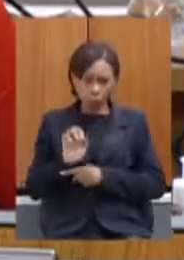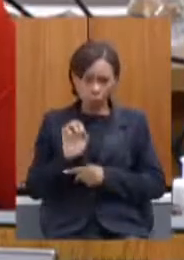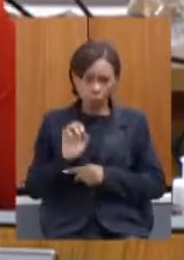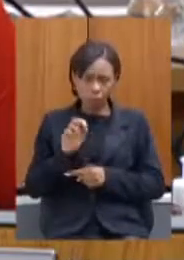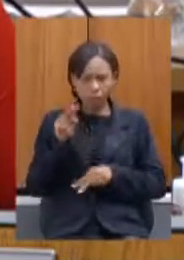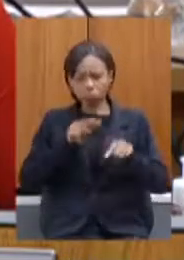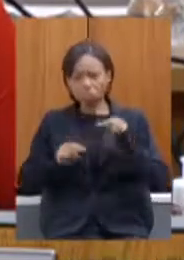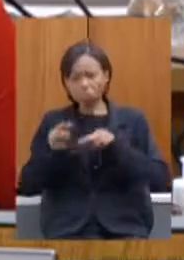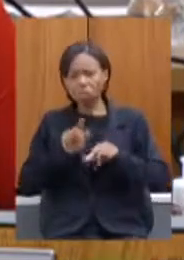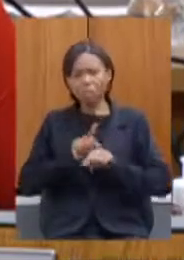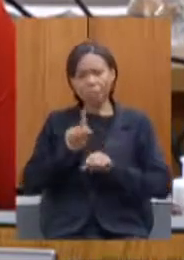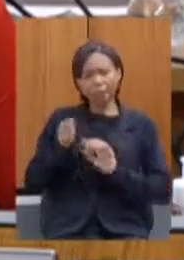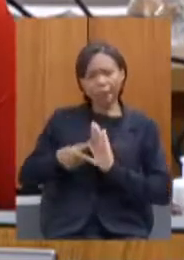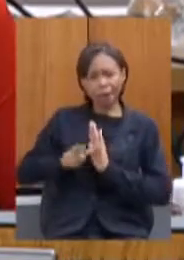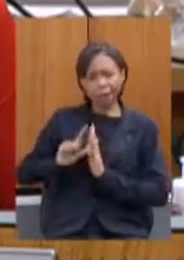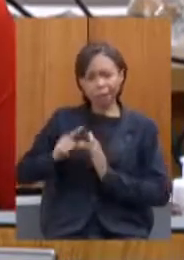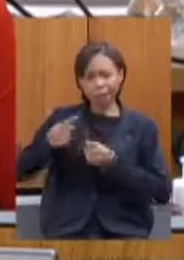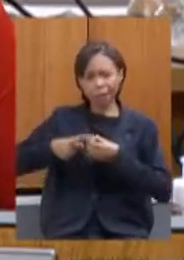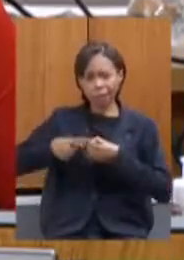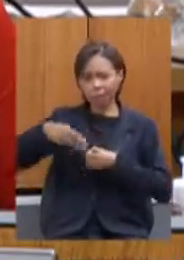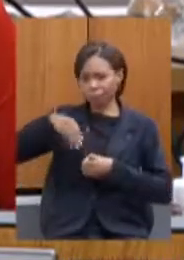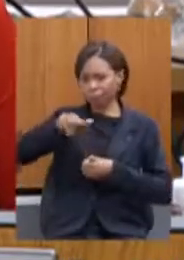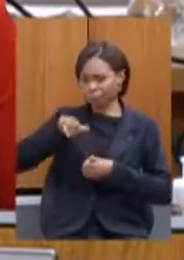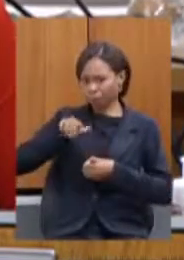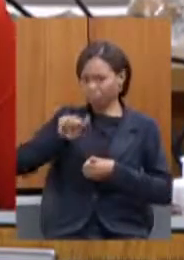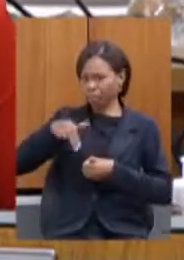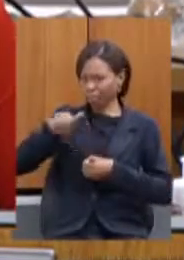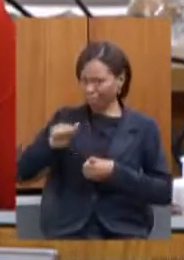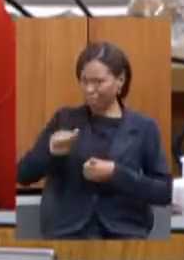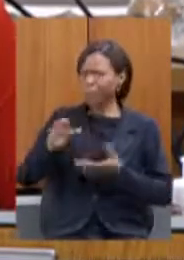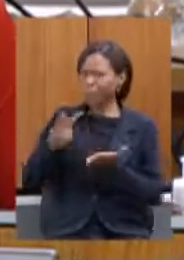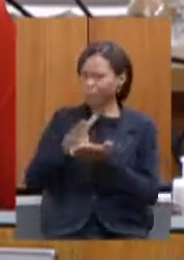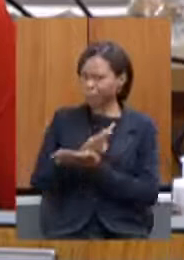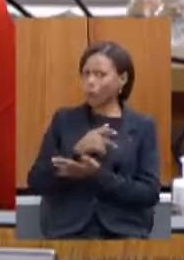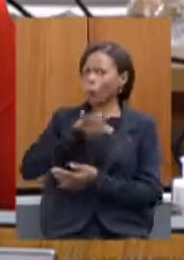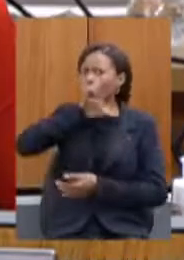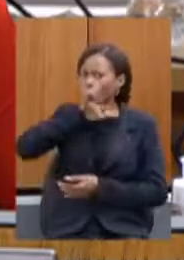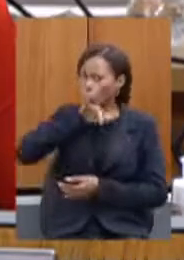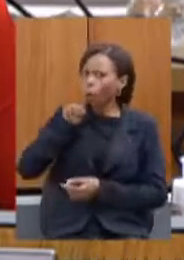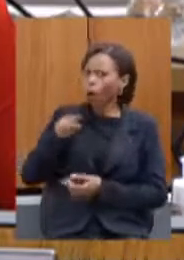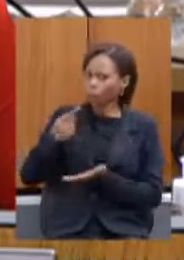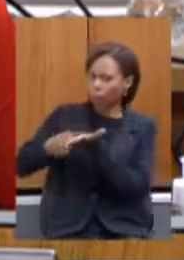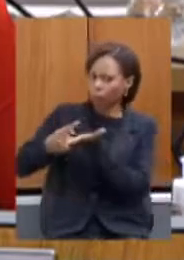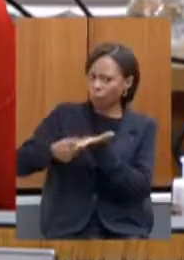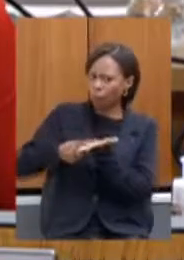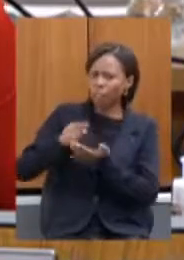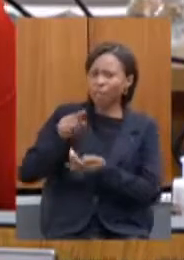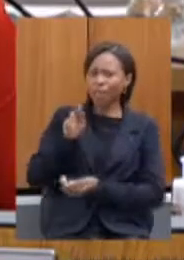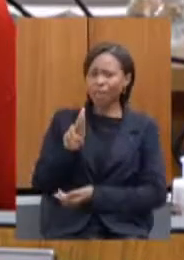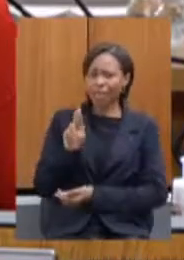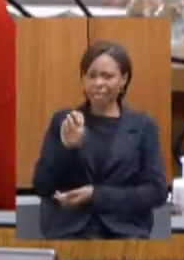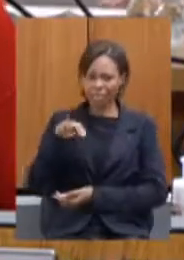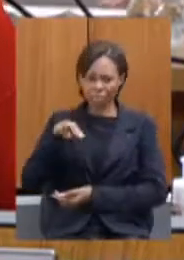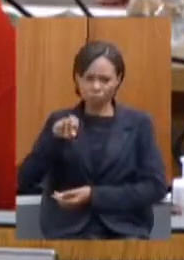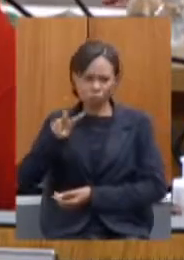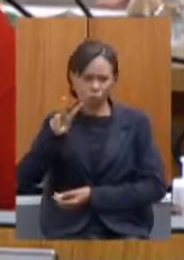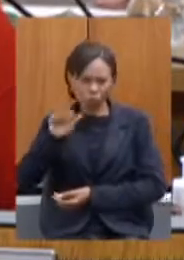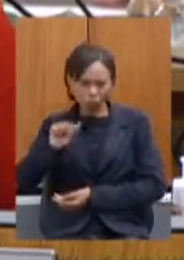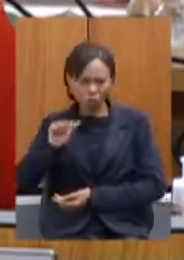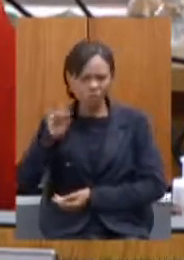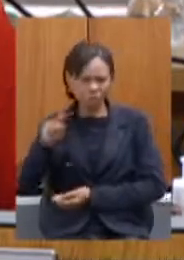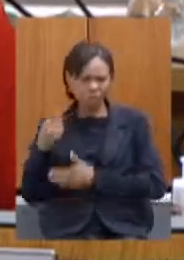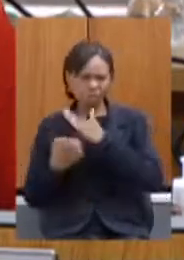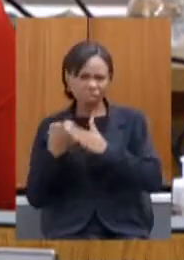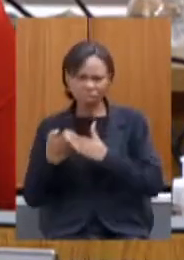Mariana foi muito ruim e eu avalio que foi muito ruim a constituição da Renova que renovou o crime que ações o